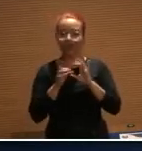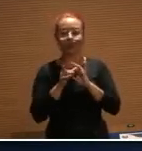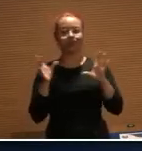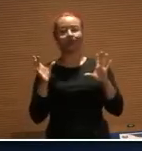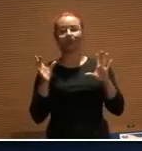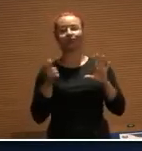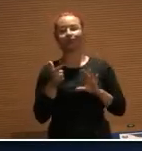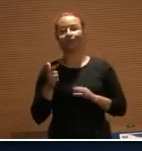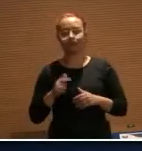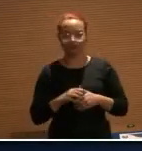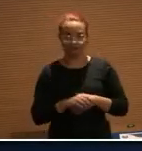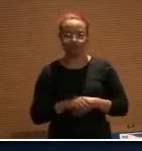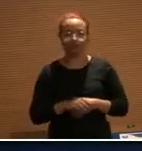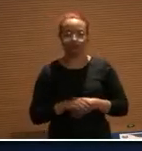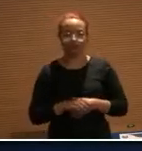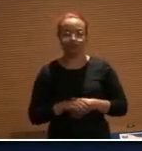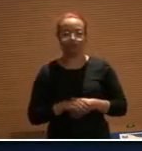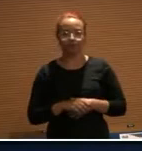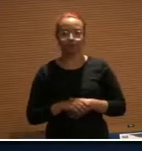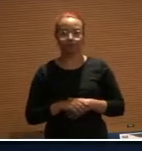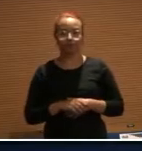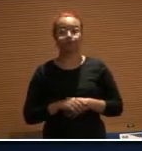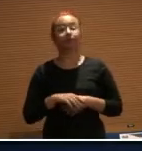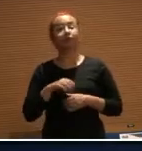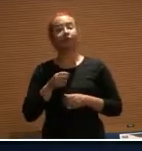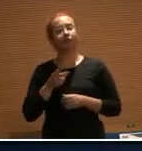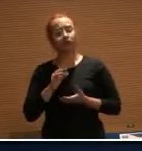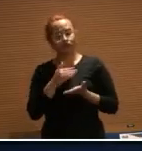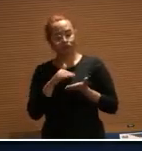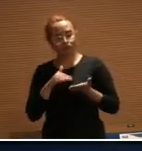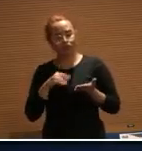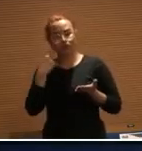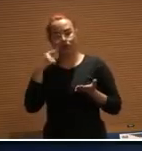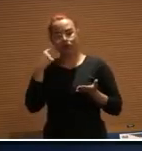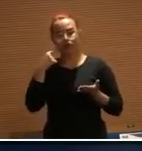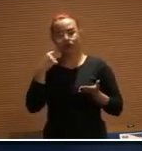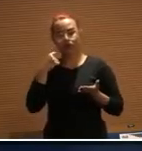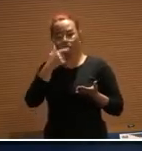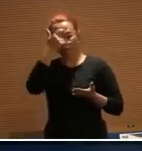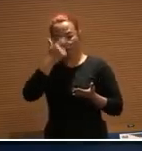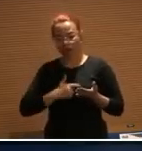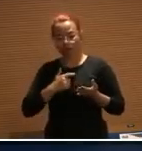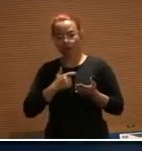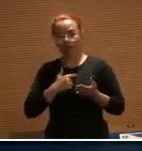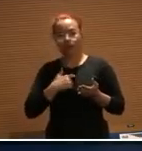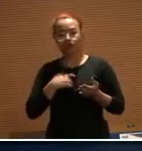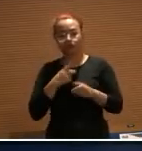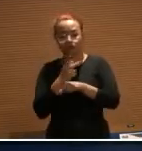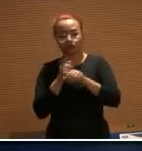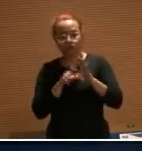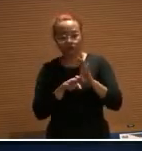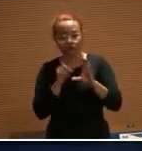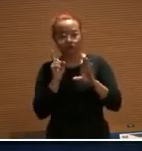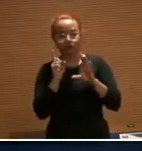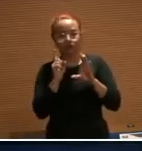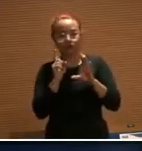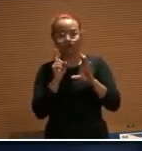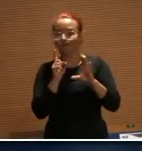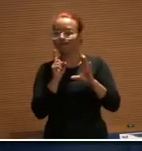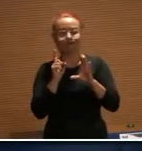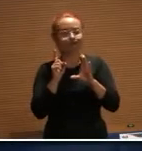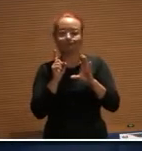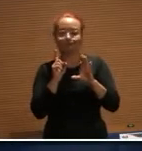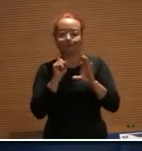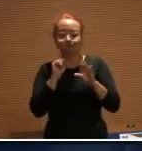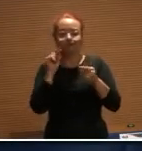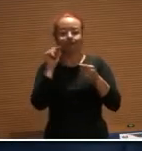ele busca, ele tira a autonomia do advogado, ele com certeza afasta essa figura de autônomo, ele